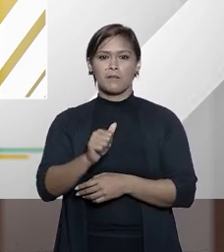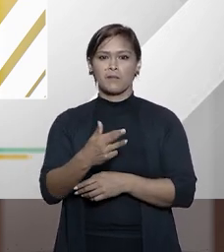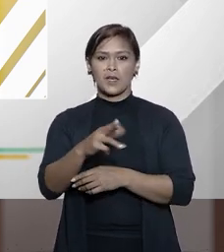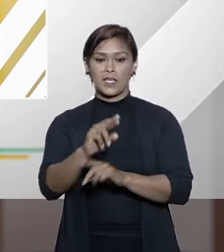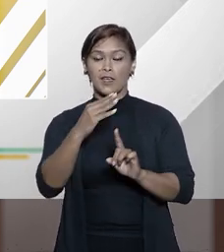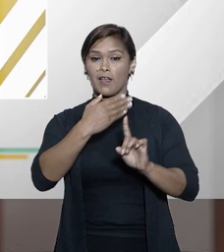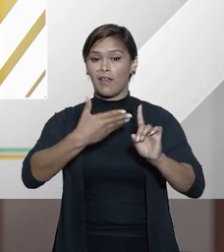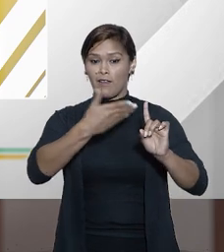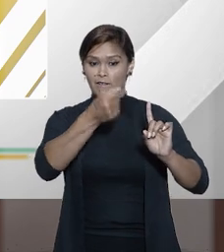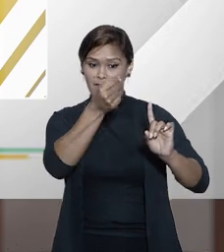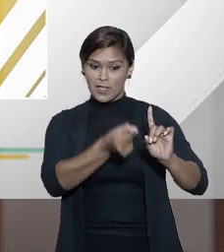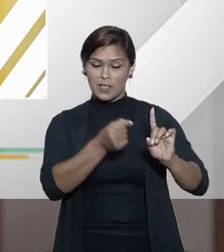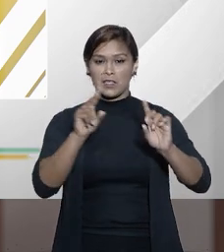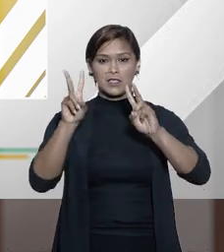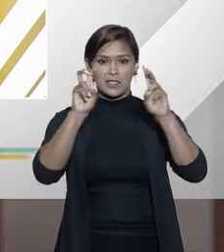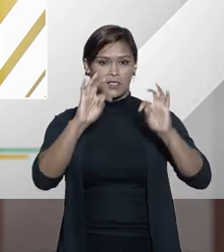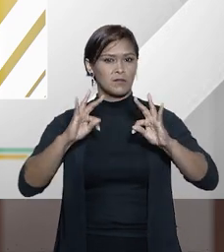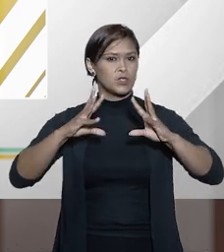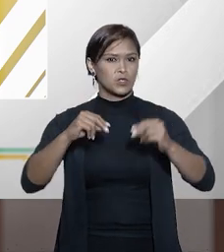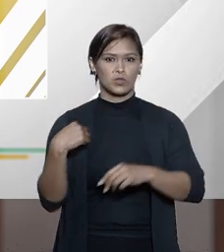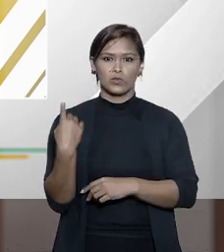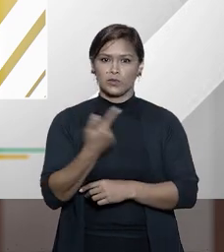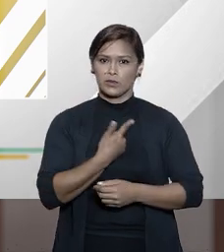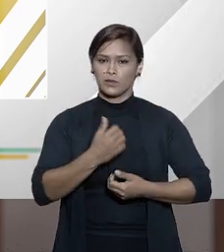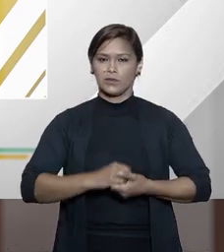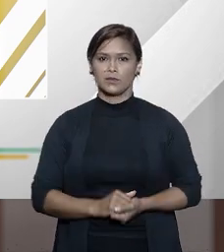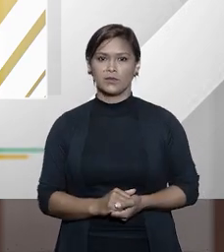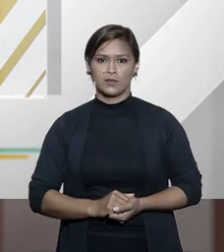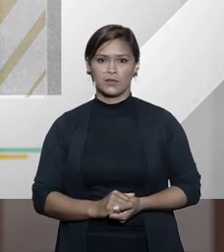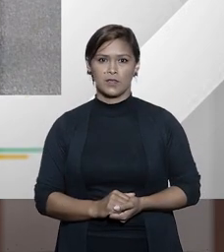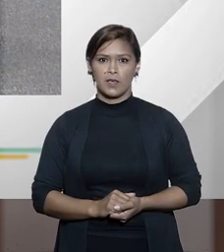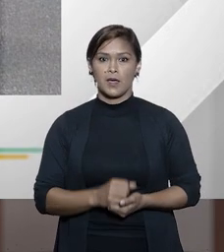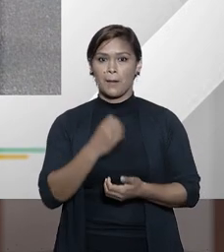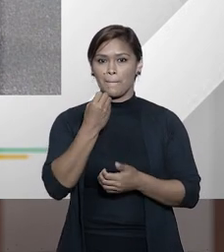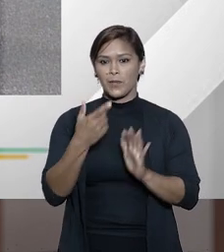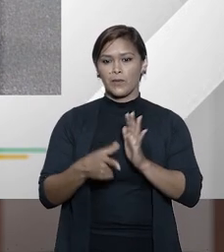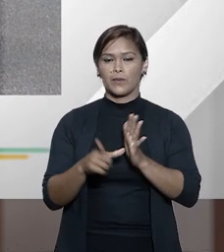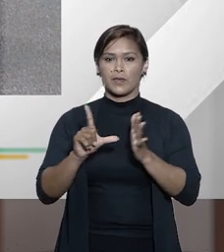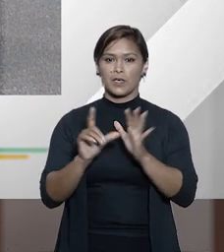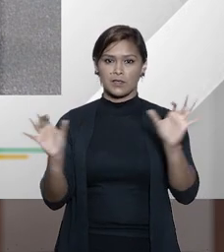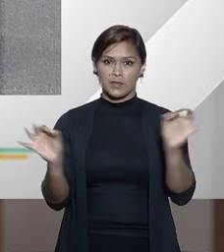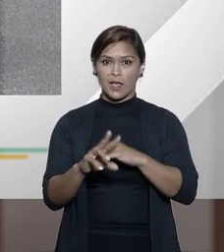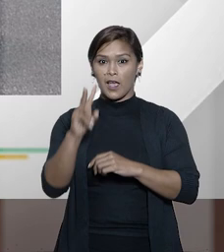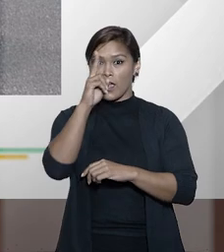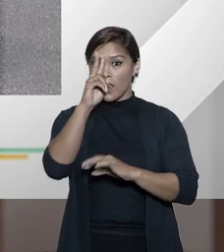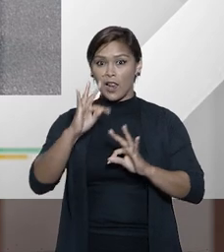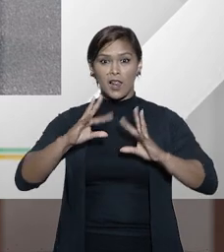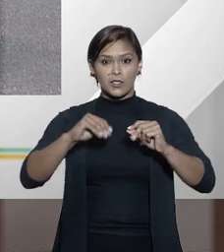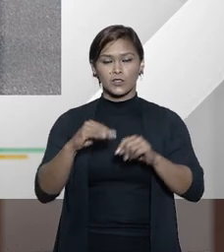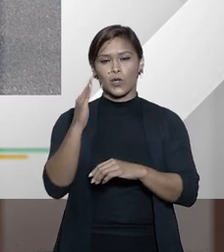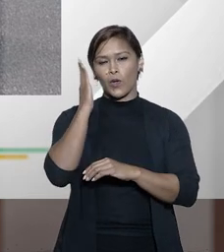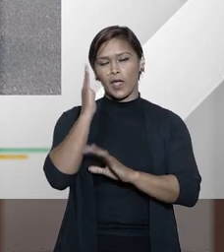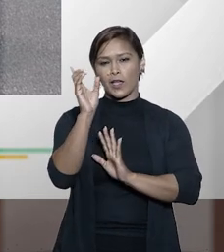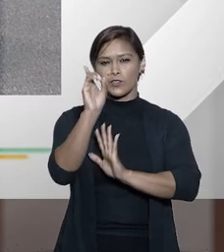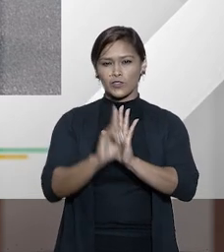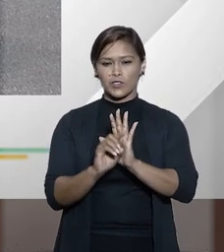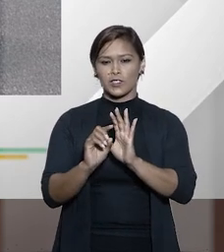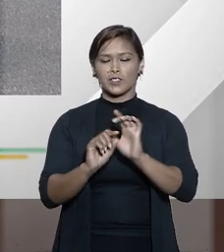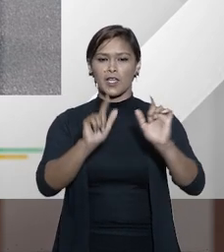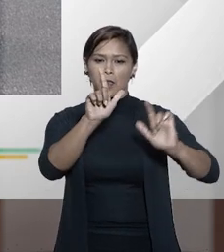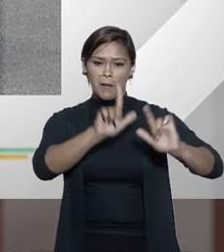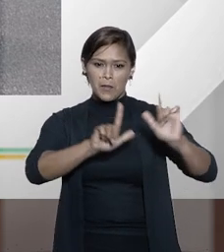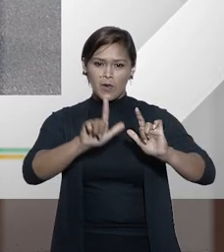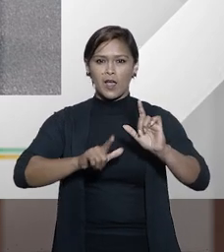Rosa que é uma referência nesse tema para todos nós bem antes de encerrar eu lembro a você que o Entender Direito está na